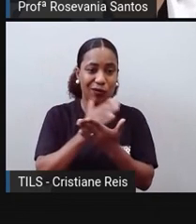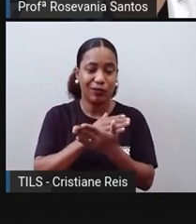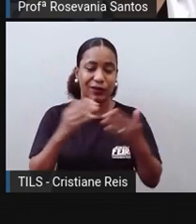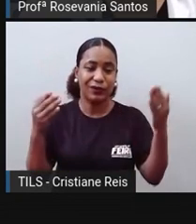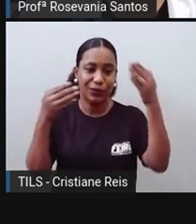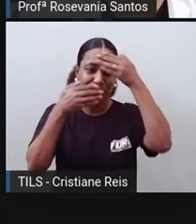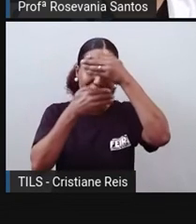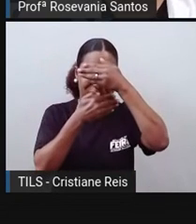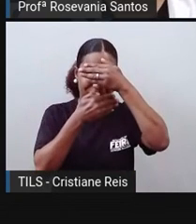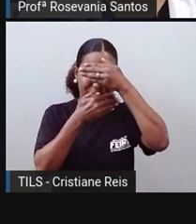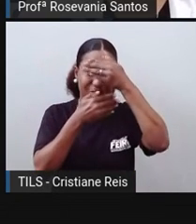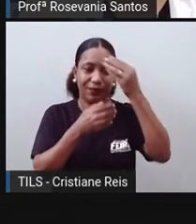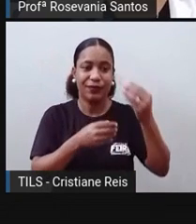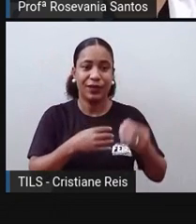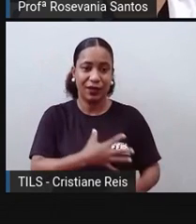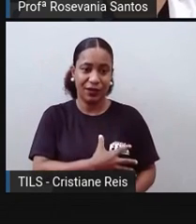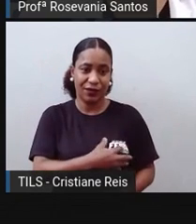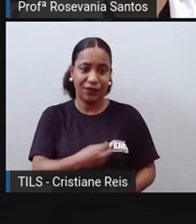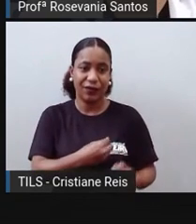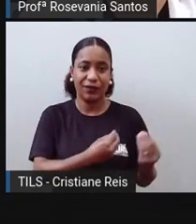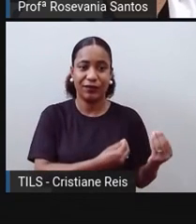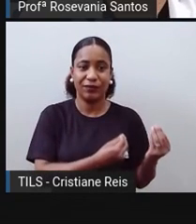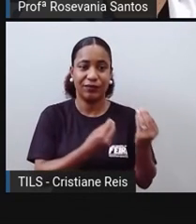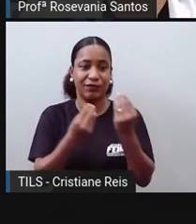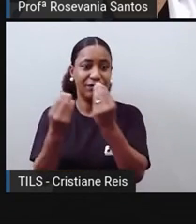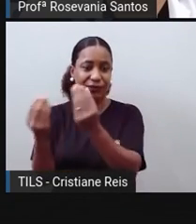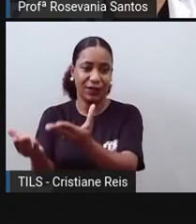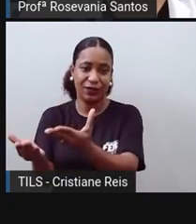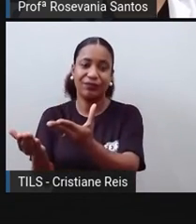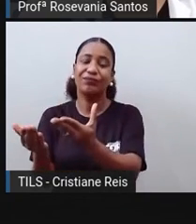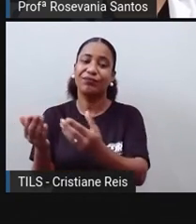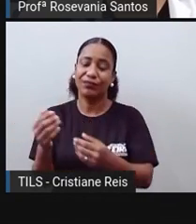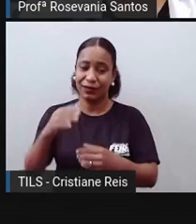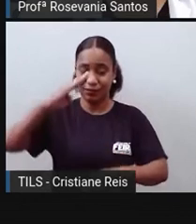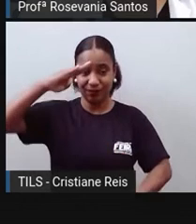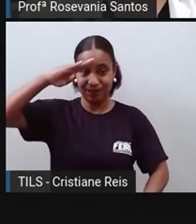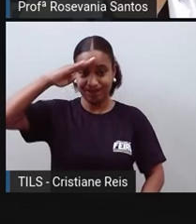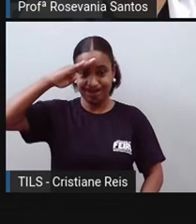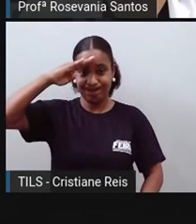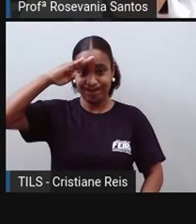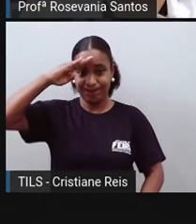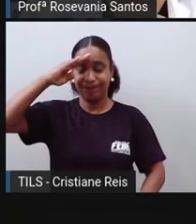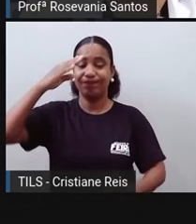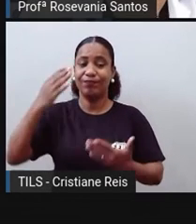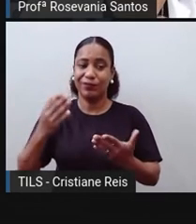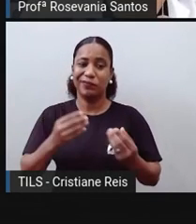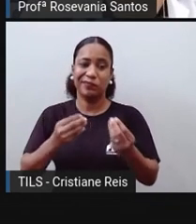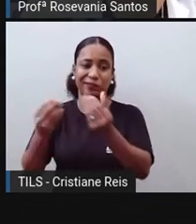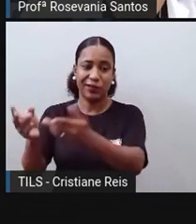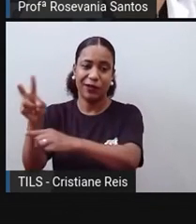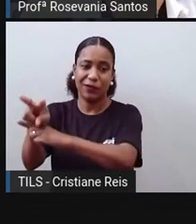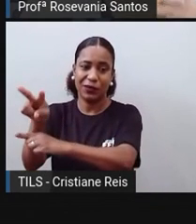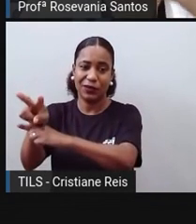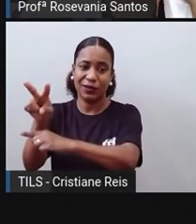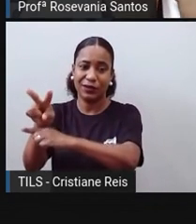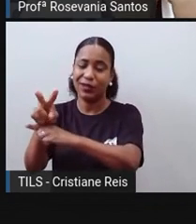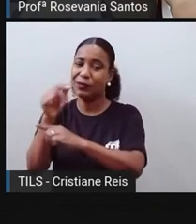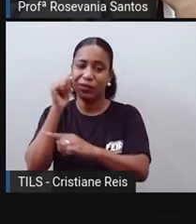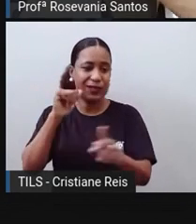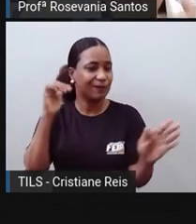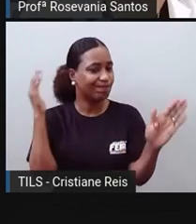aos soldados, para ver se eles tinham uma vida melhor depois, mas as explosões, né, o negócio e as travessias,